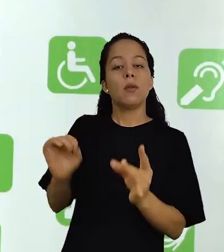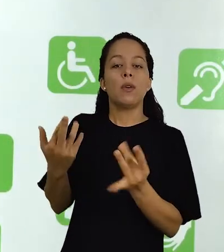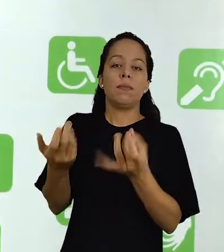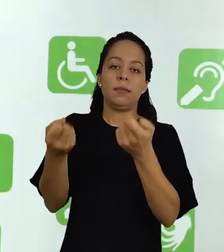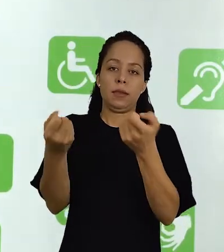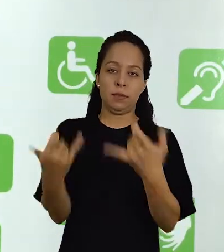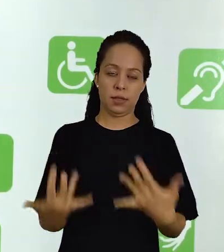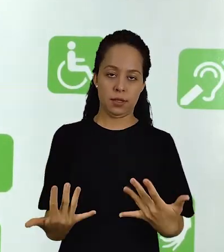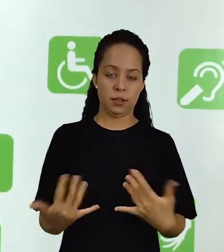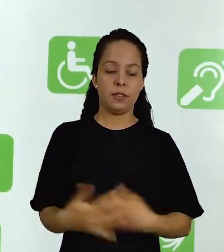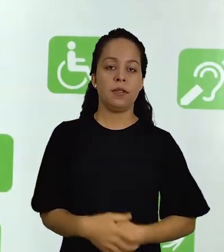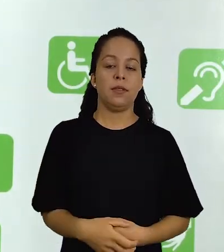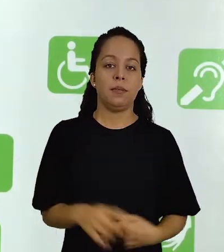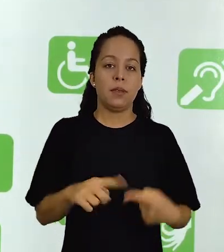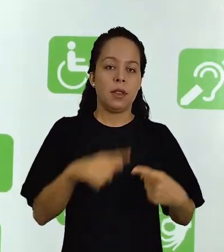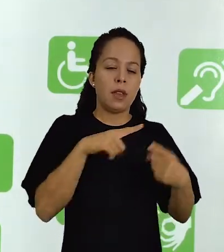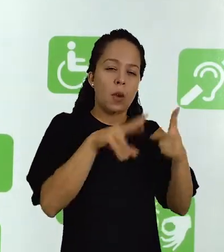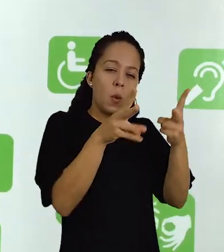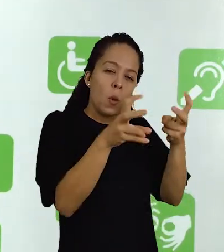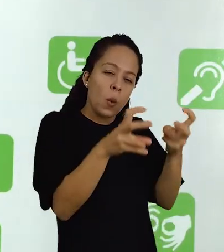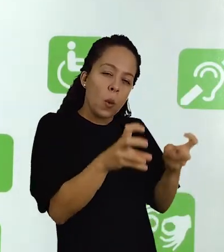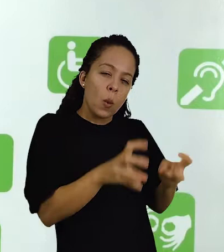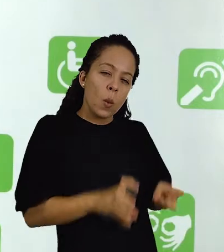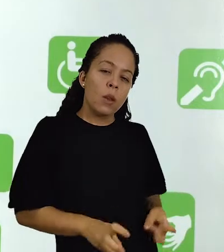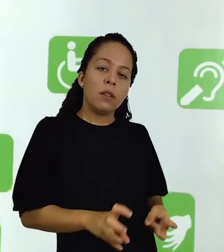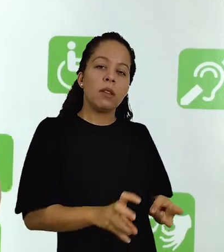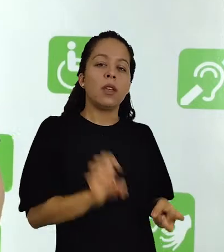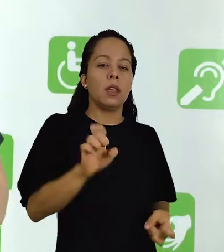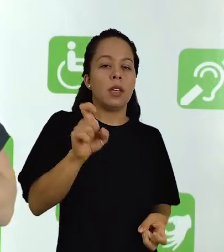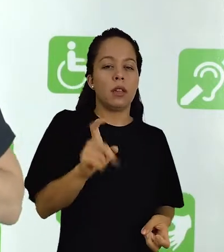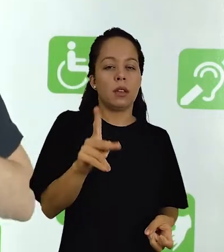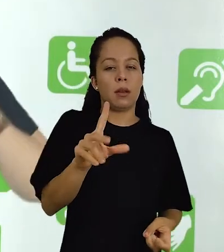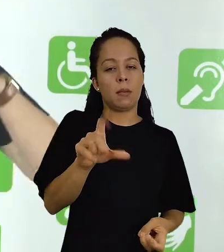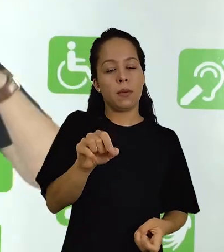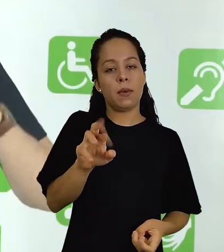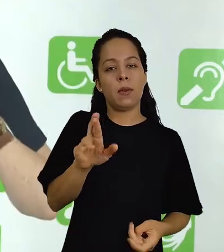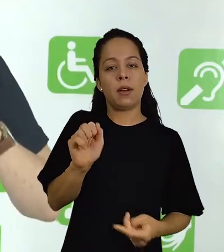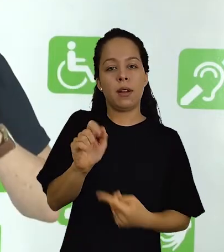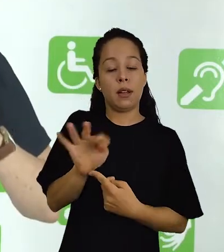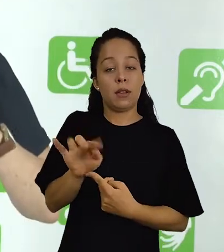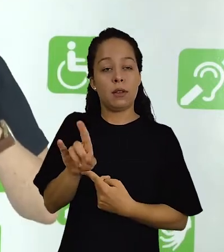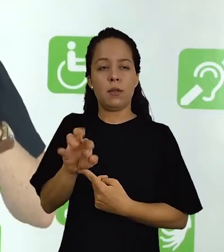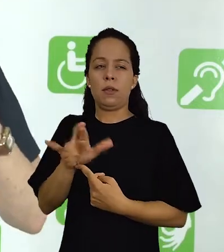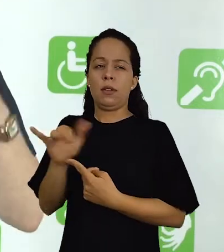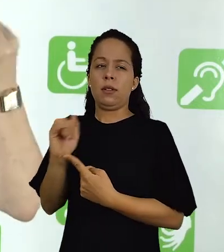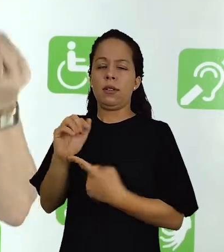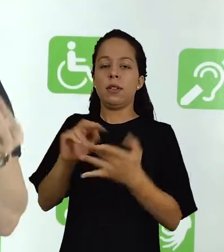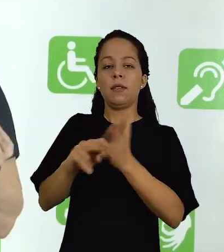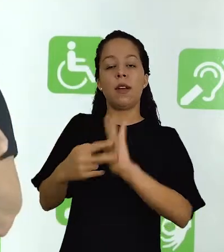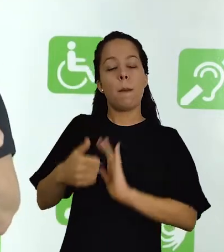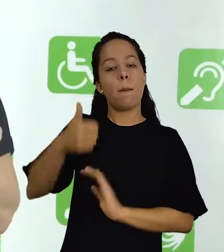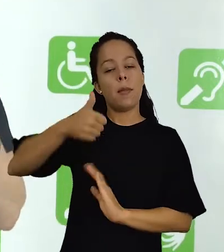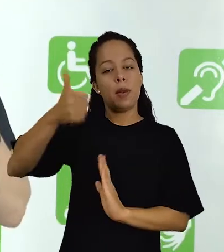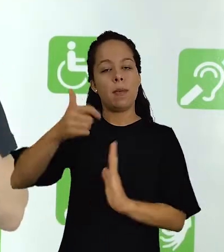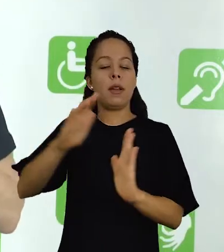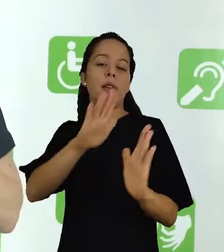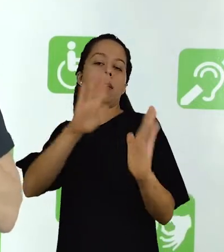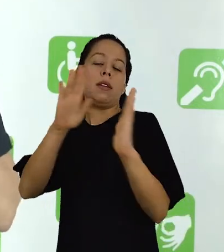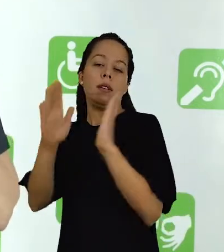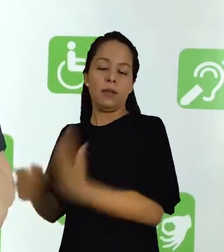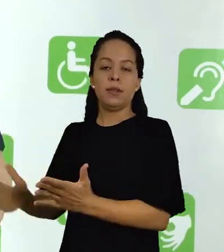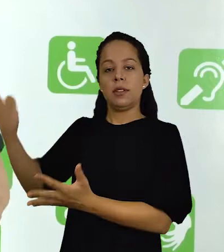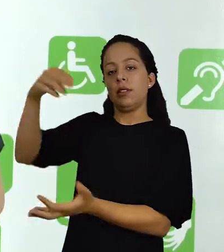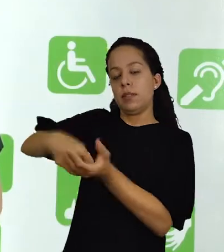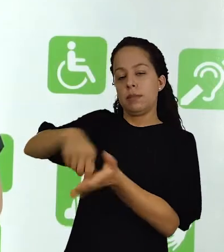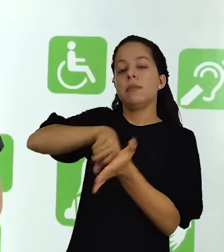explicativa. A pesquisa exploratória, ela geralmente é o primeiro passo a ser